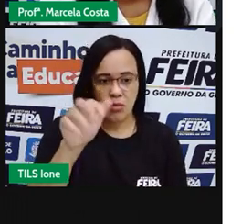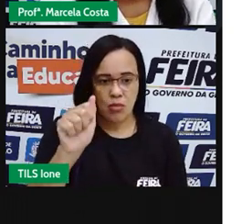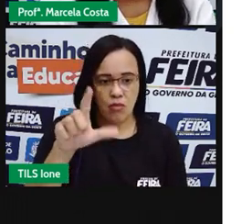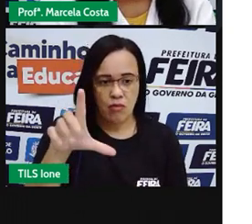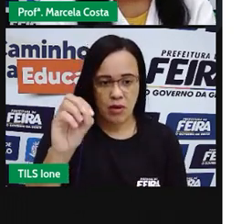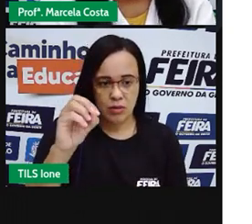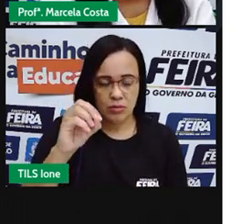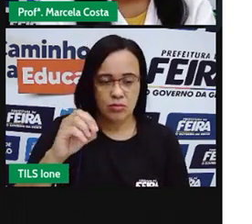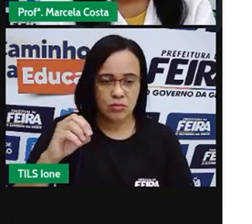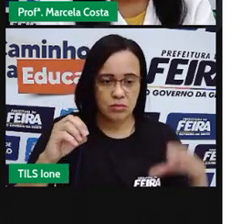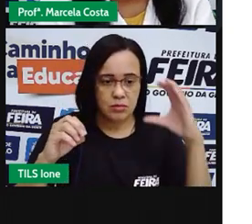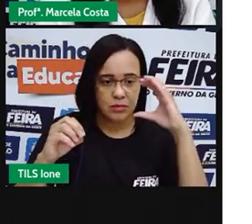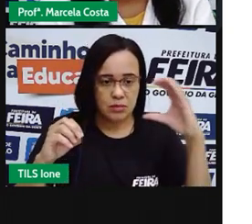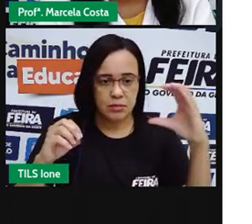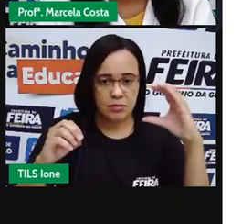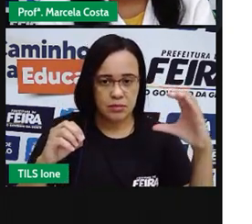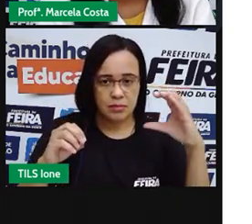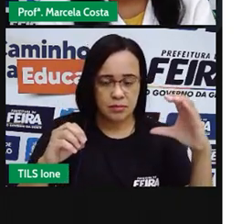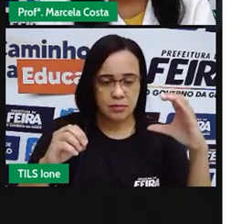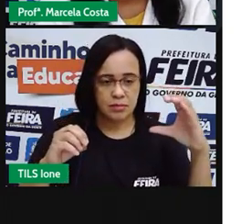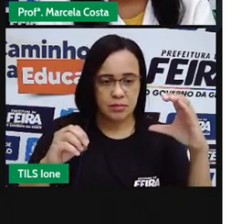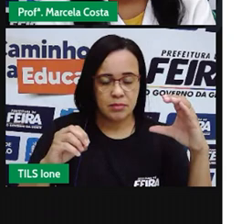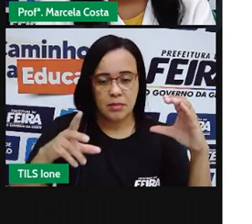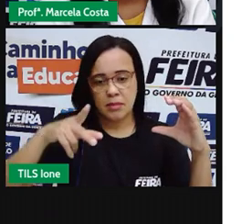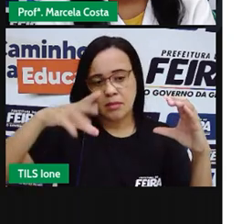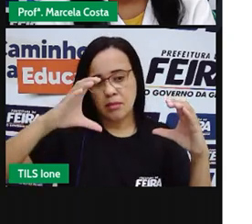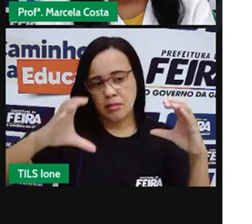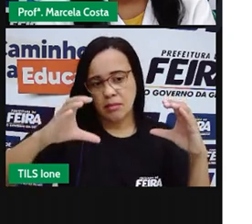C, capivara.